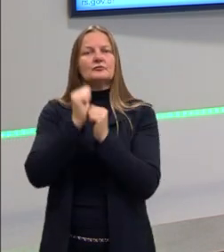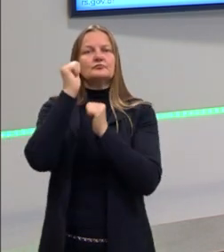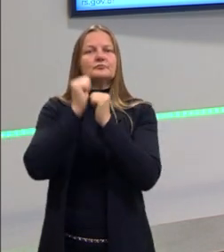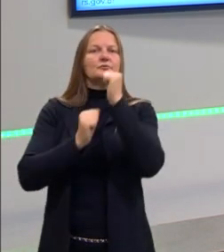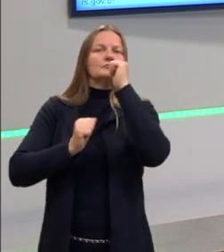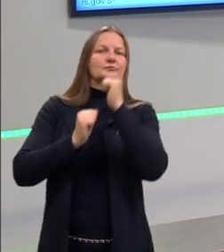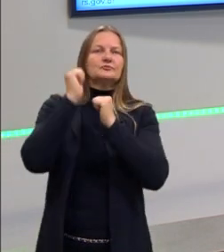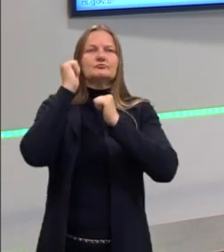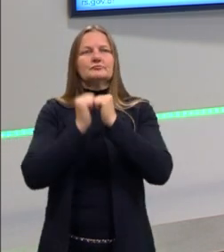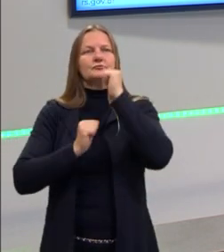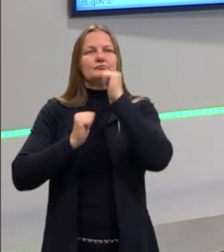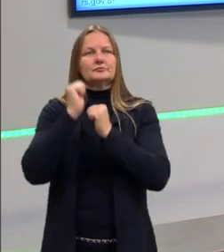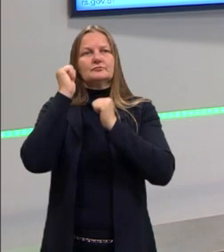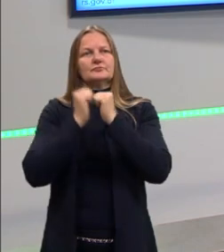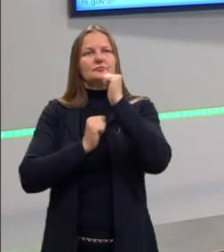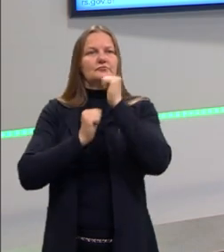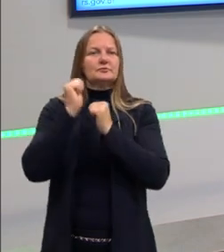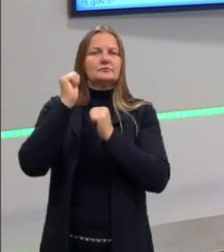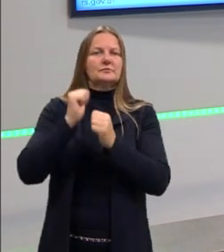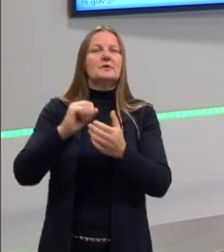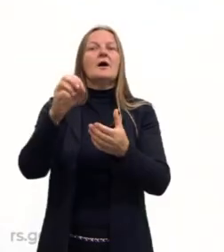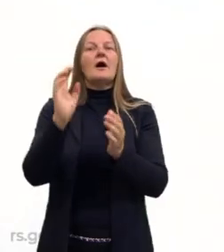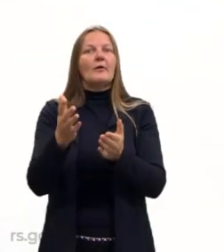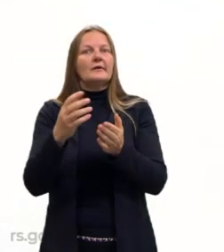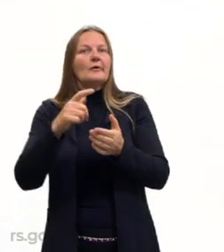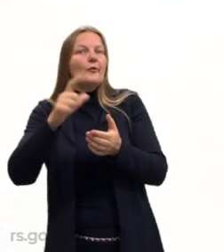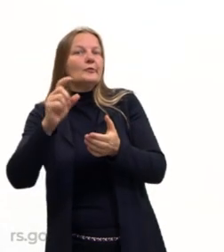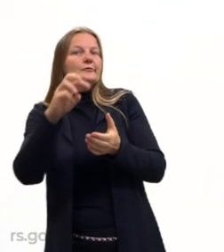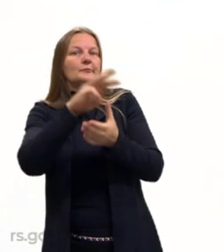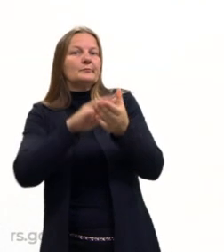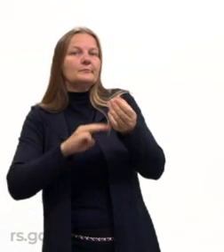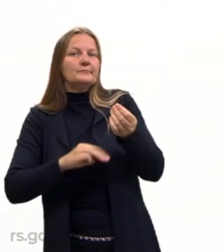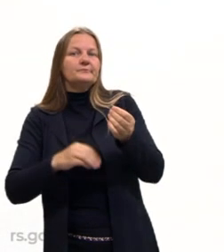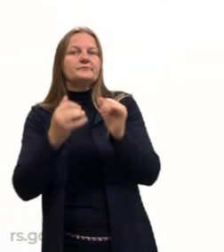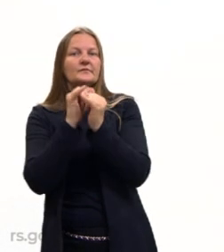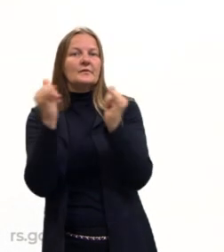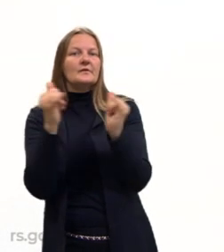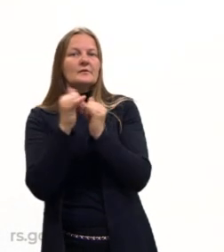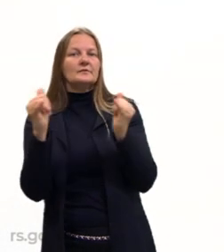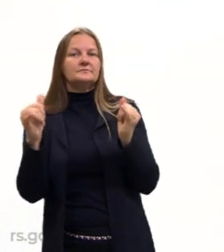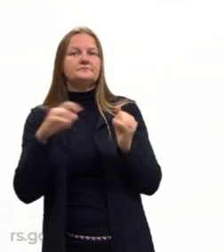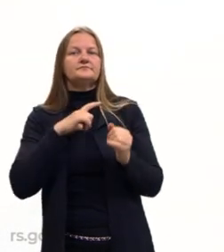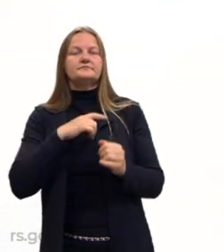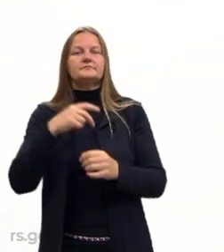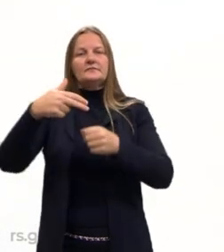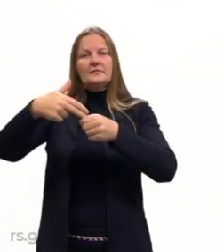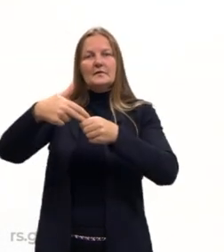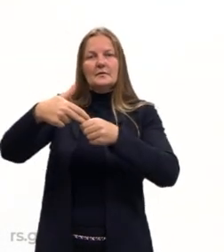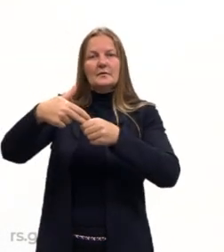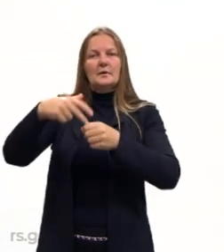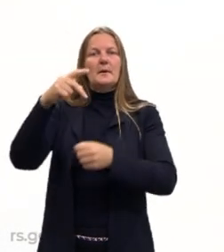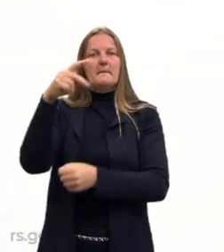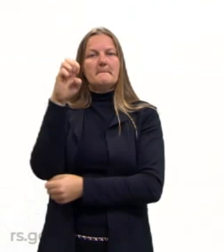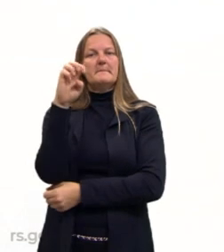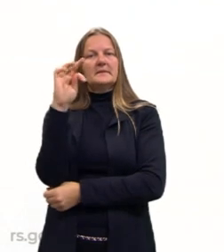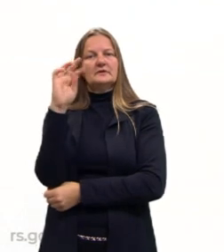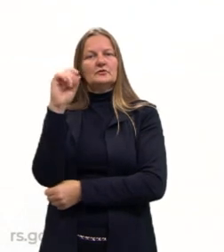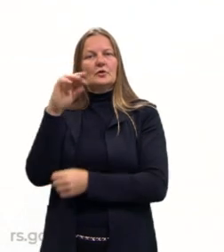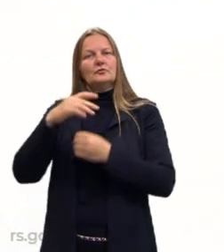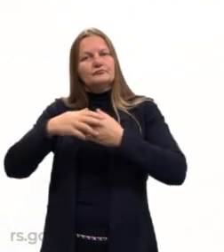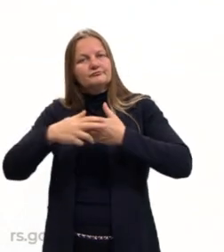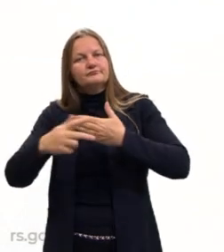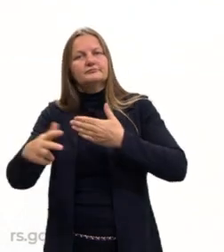outro método, né? De produzir energia, seja ela pelo petróleo, né? Os derivados do petróleo,